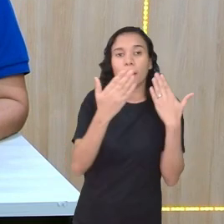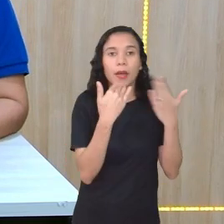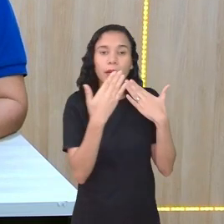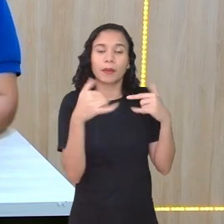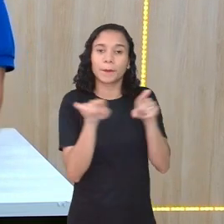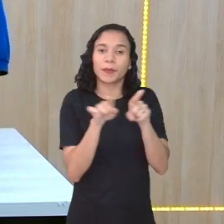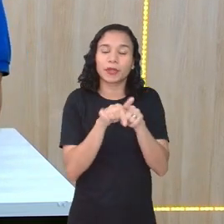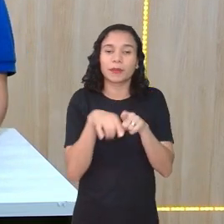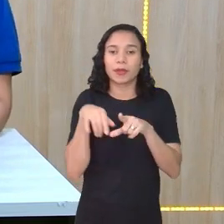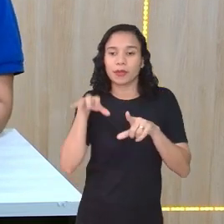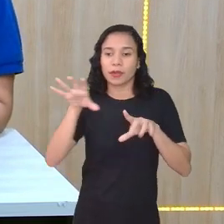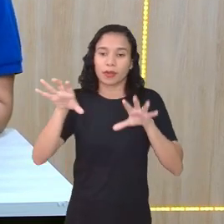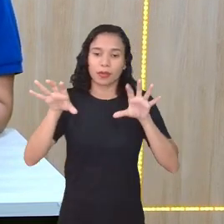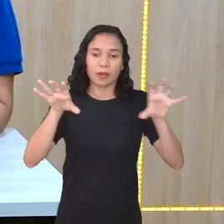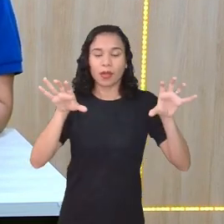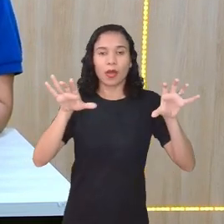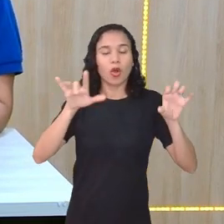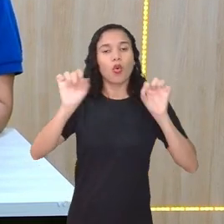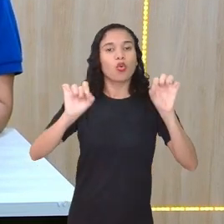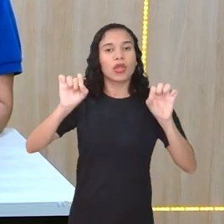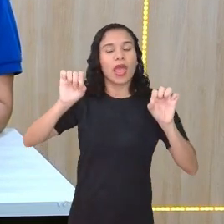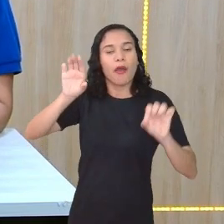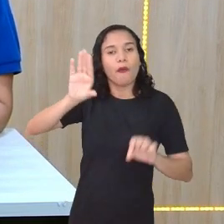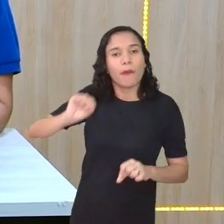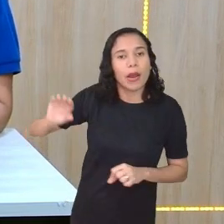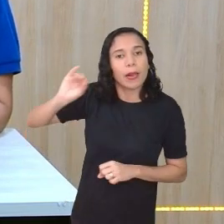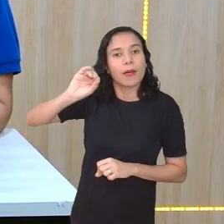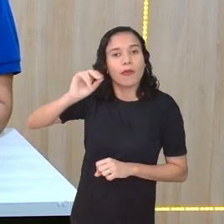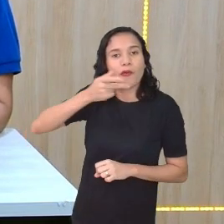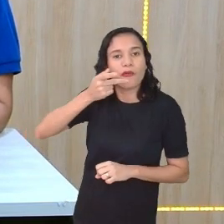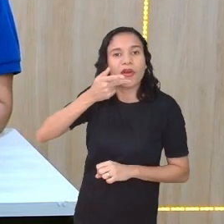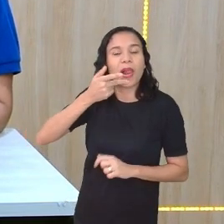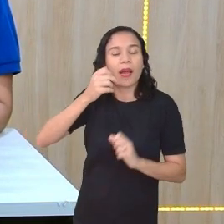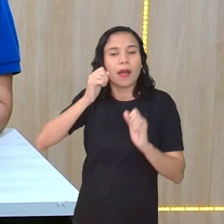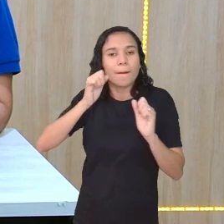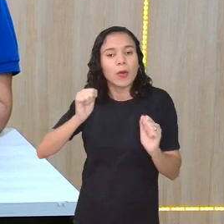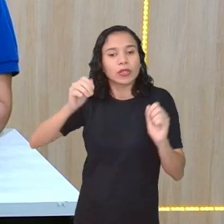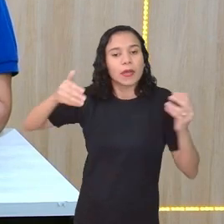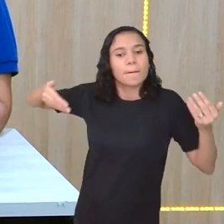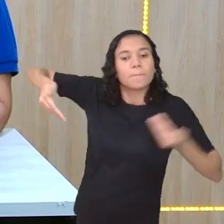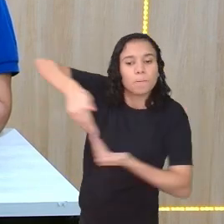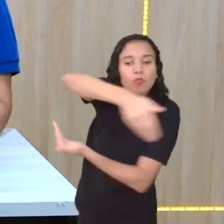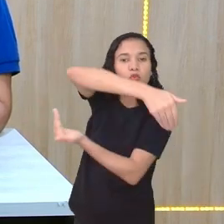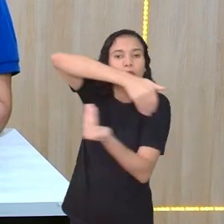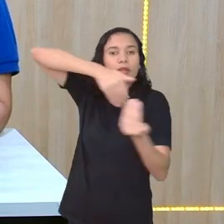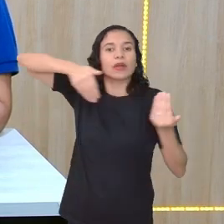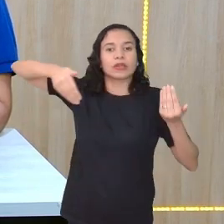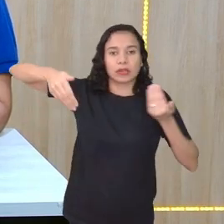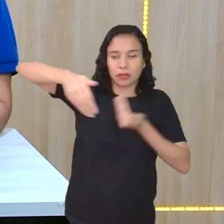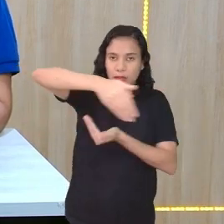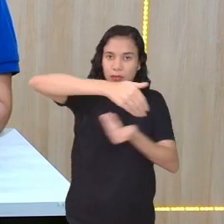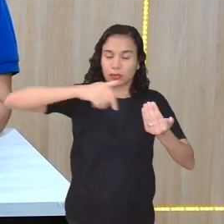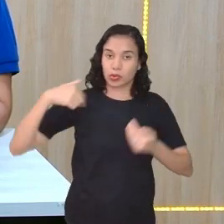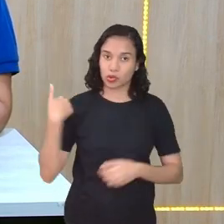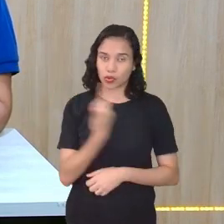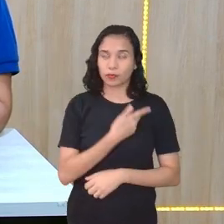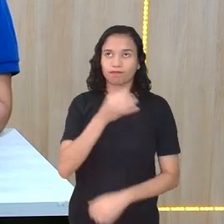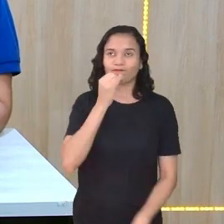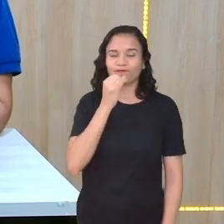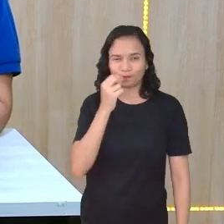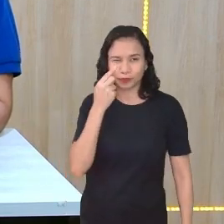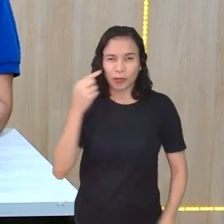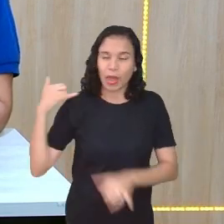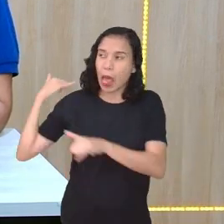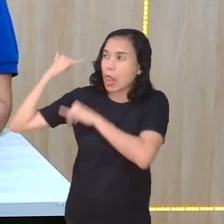conversa intrínseca, porque a oralidade, ela às vezes permite câmbios, ou seja, permite alterações, se a gente pegar lendas,